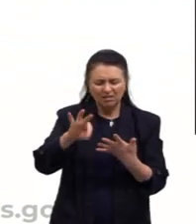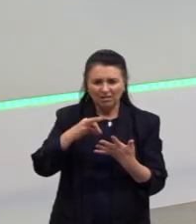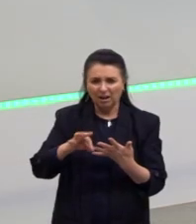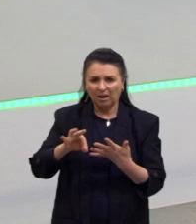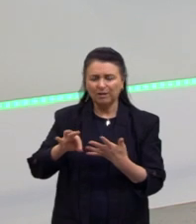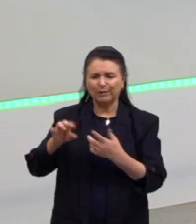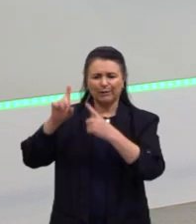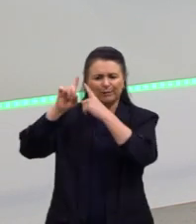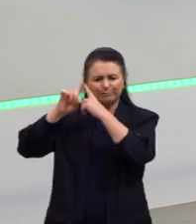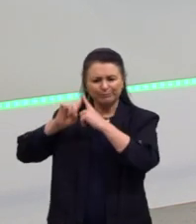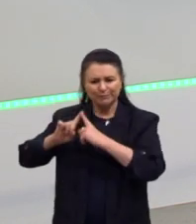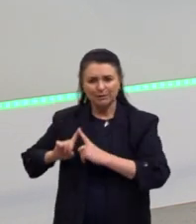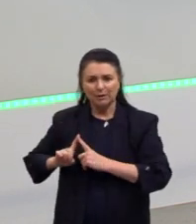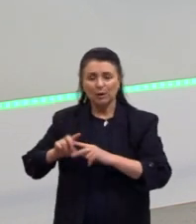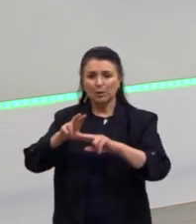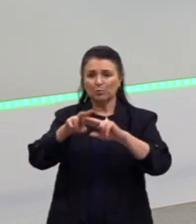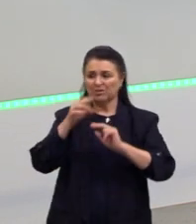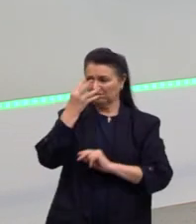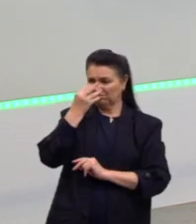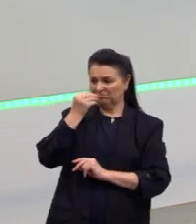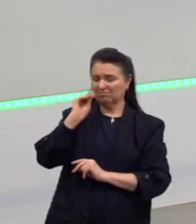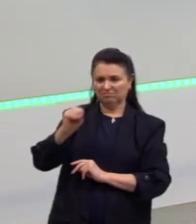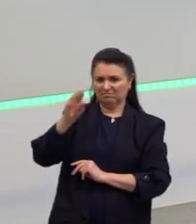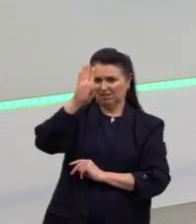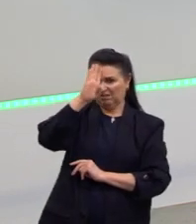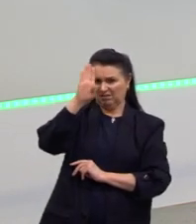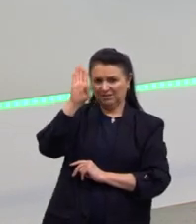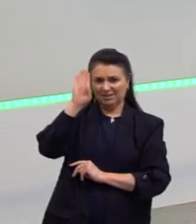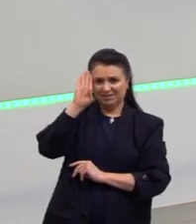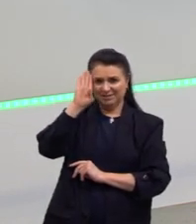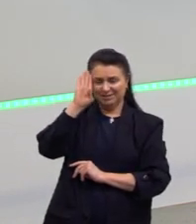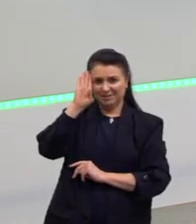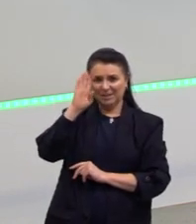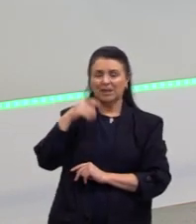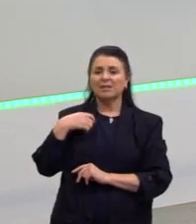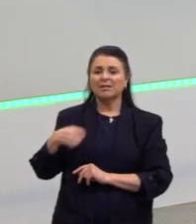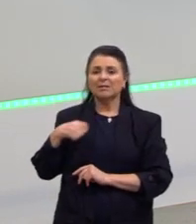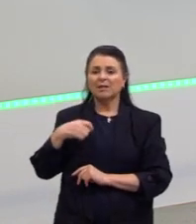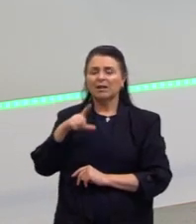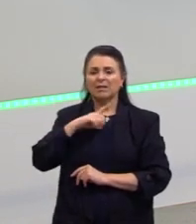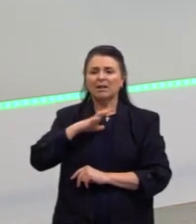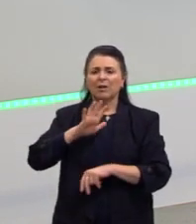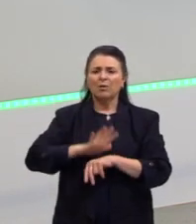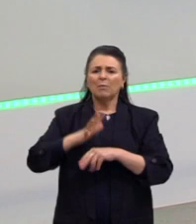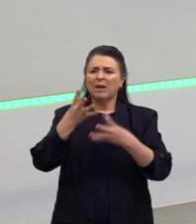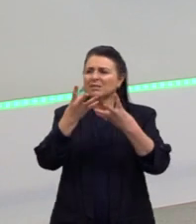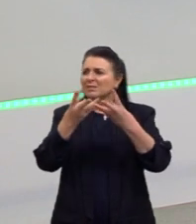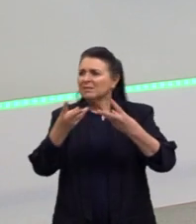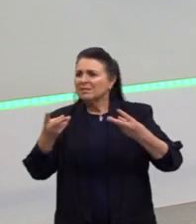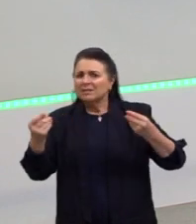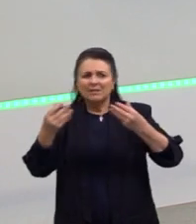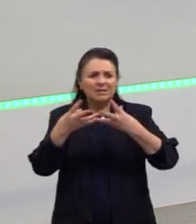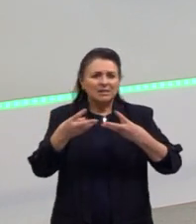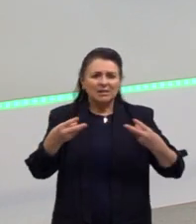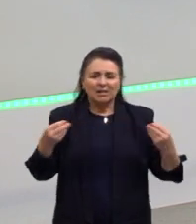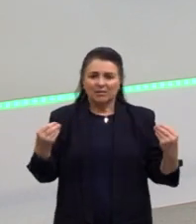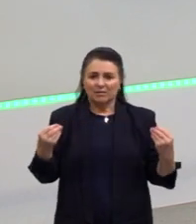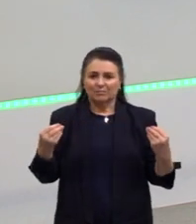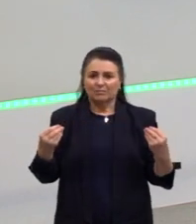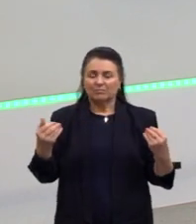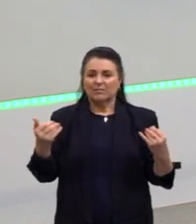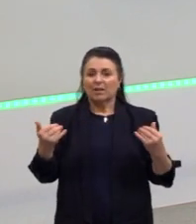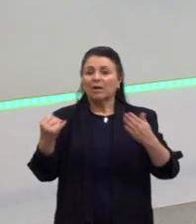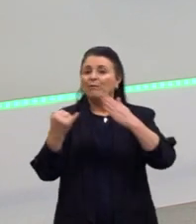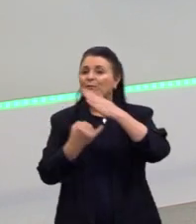e por isso essa rejeição em que o academicismo, a necessidade de ter algo mais solto, enfim, a